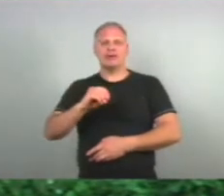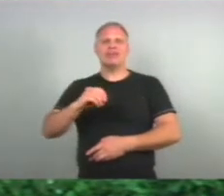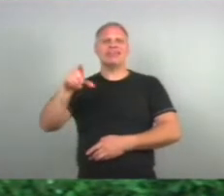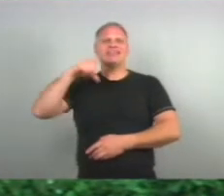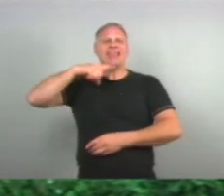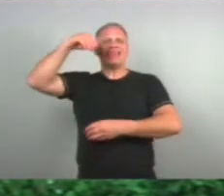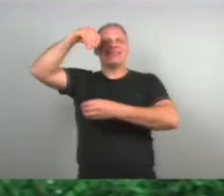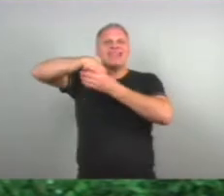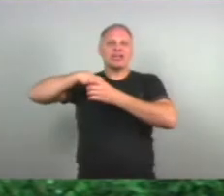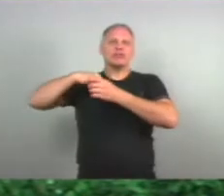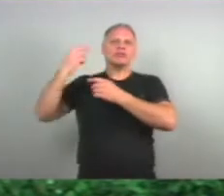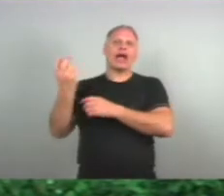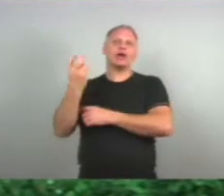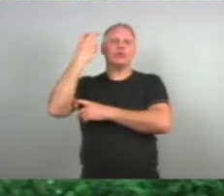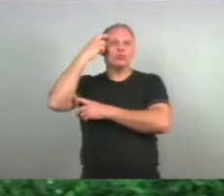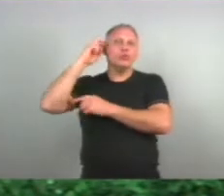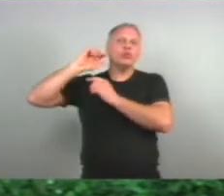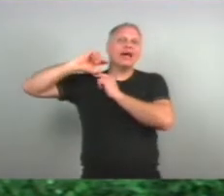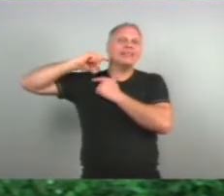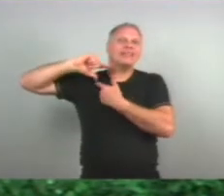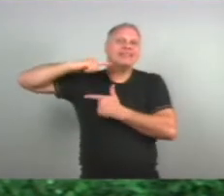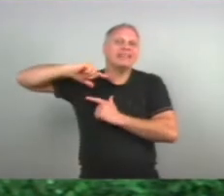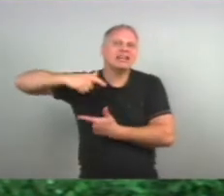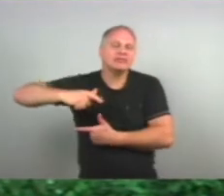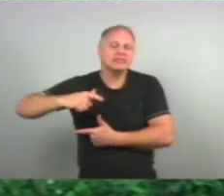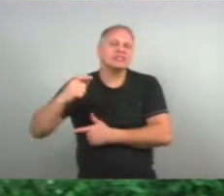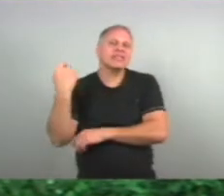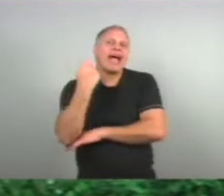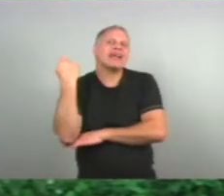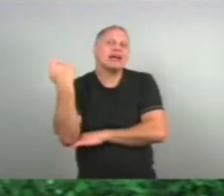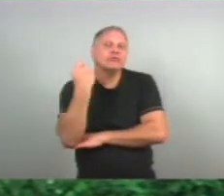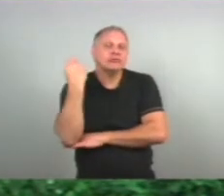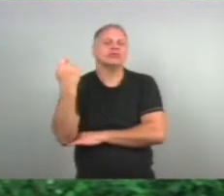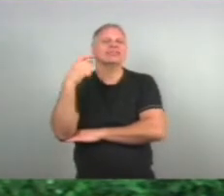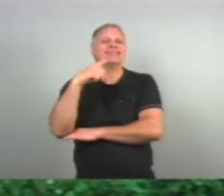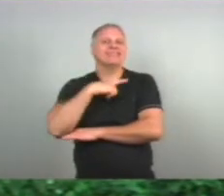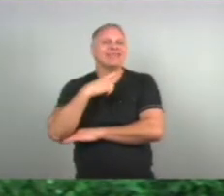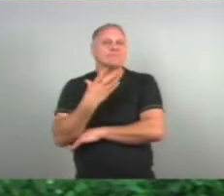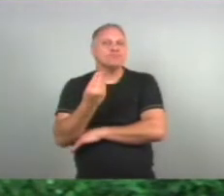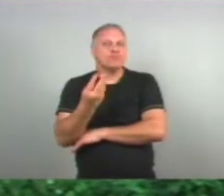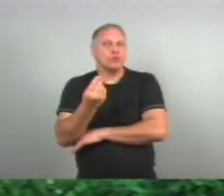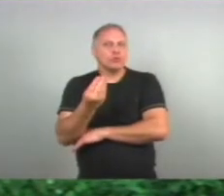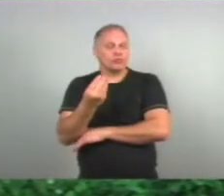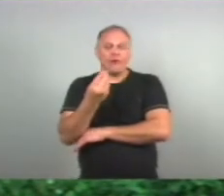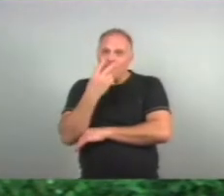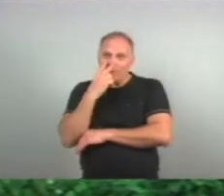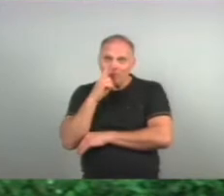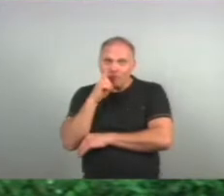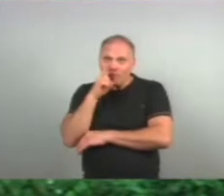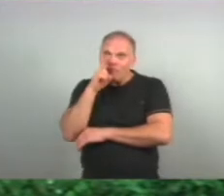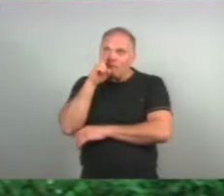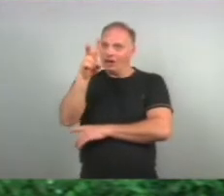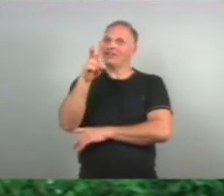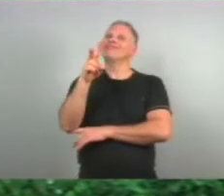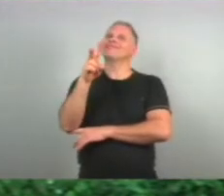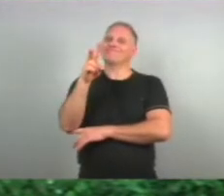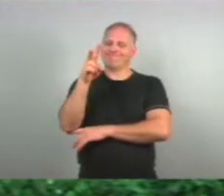Tradicionalista gaúcha Um viés bem Bem complicado Da Da